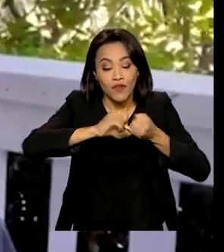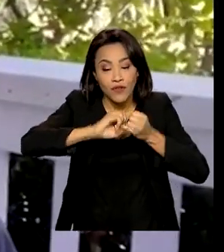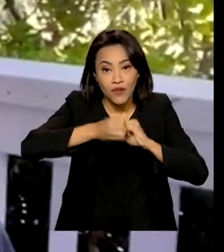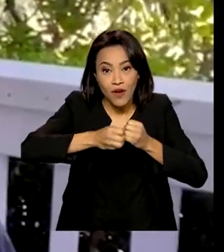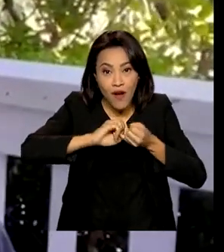amo feijoada.